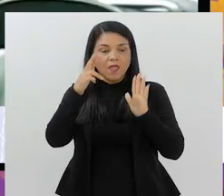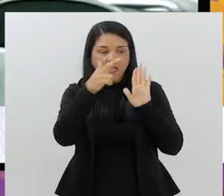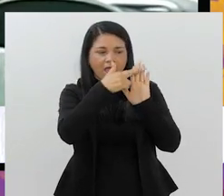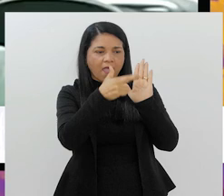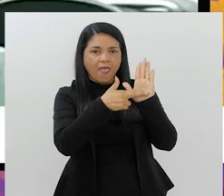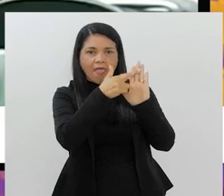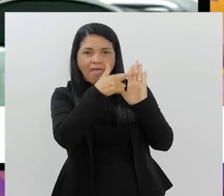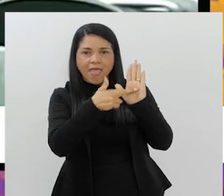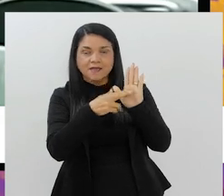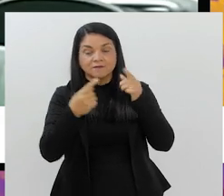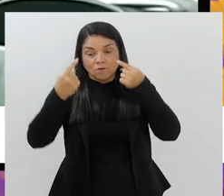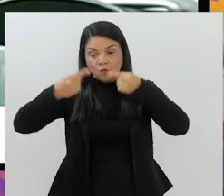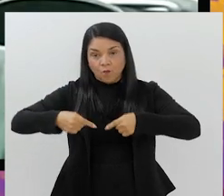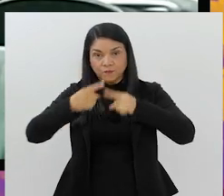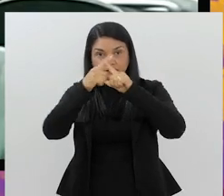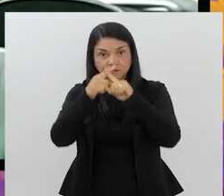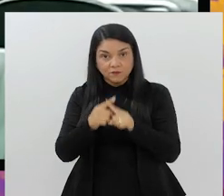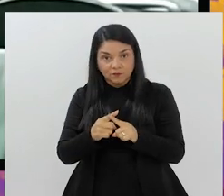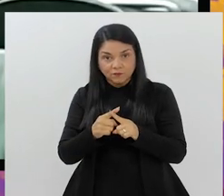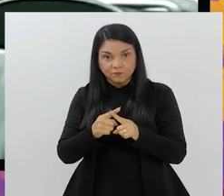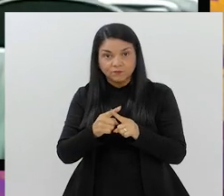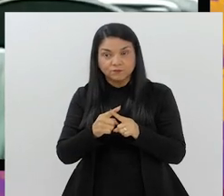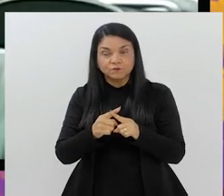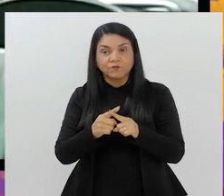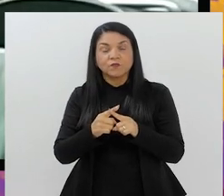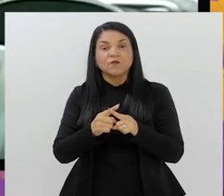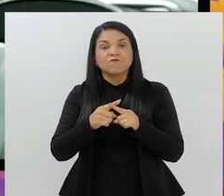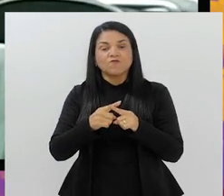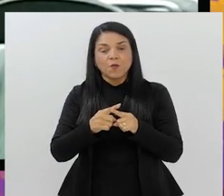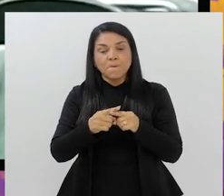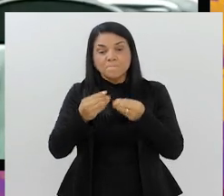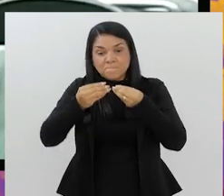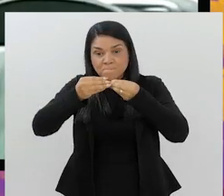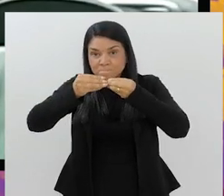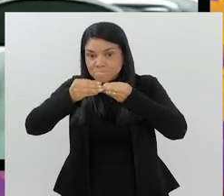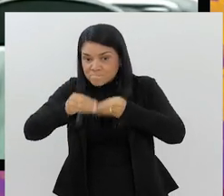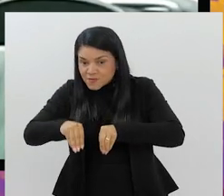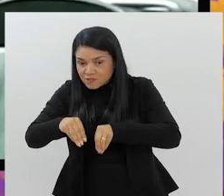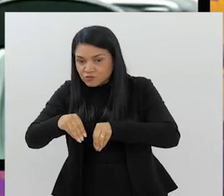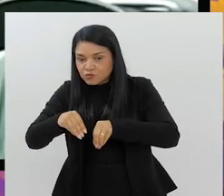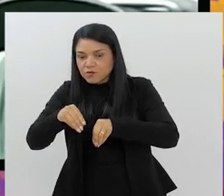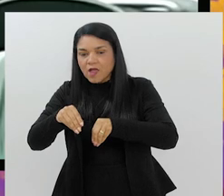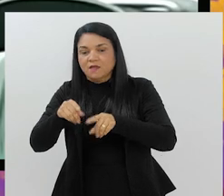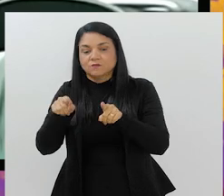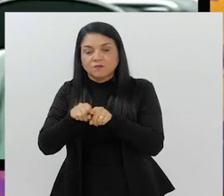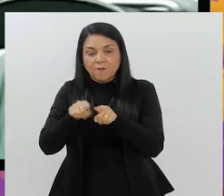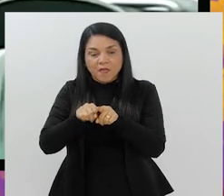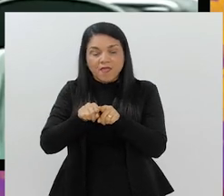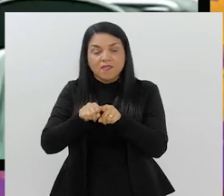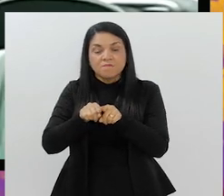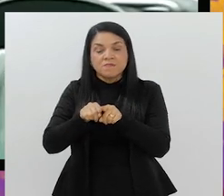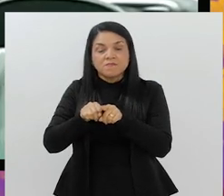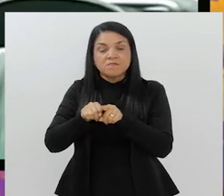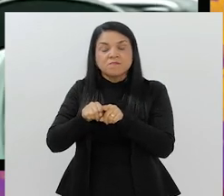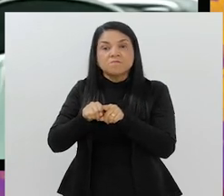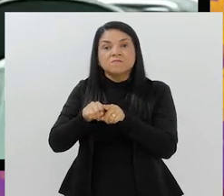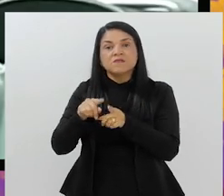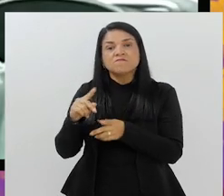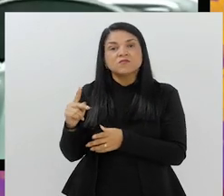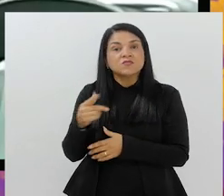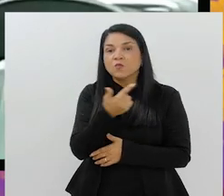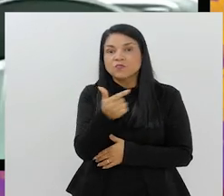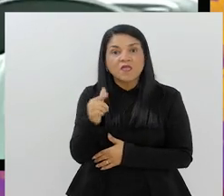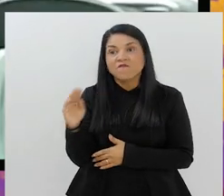de competições. O regulamento geral competições foi aviltado nesta decisão tomada pela CBF.